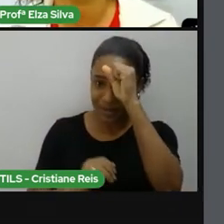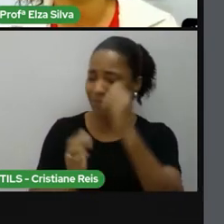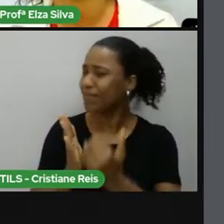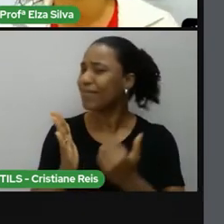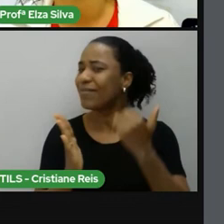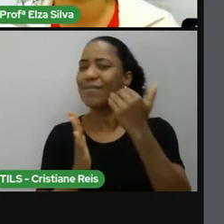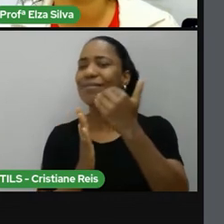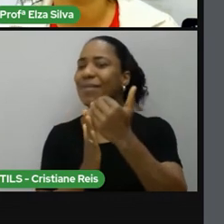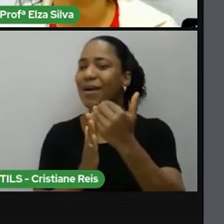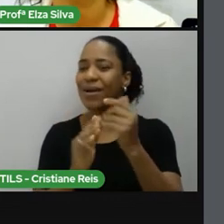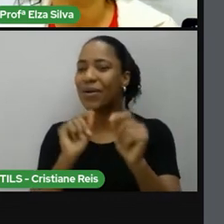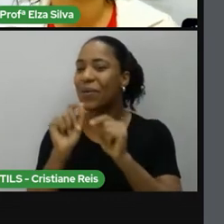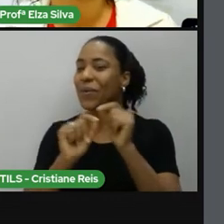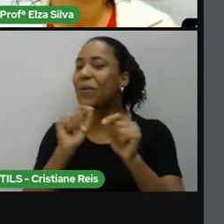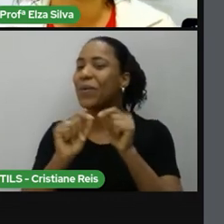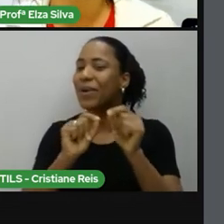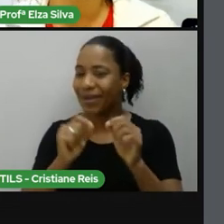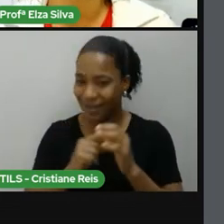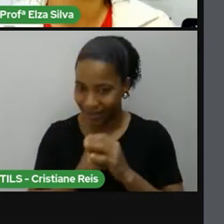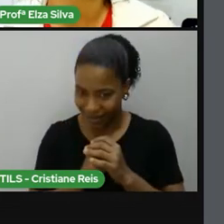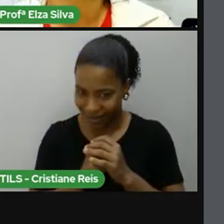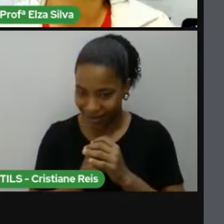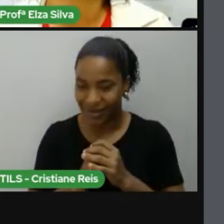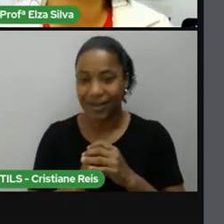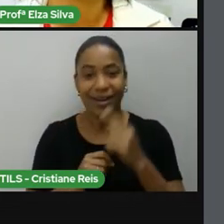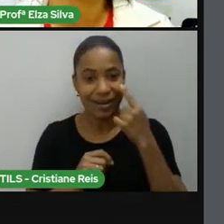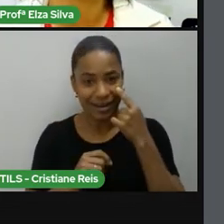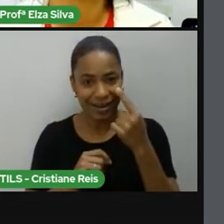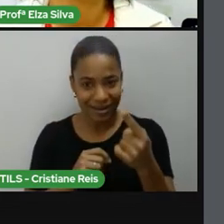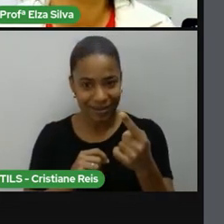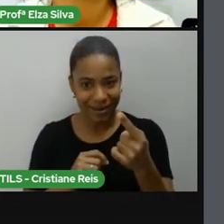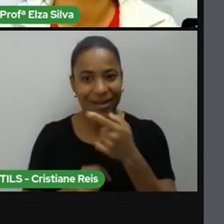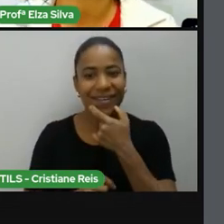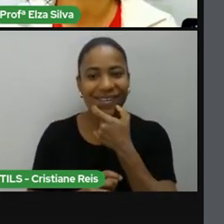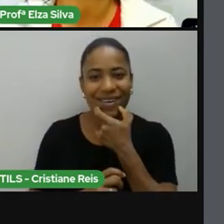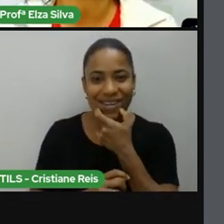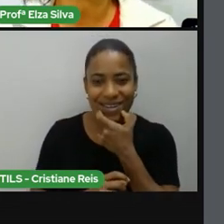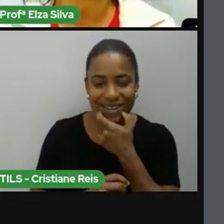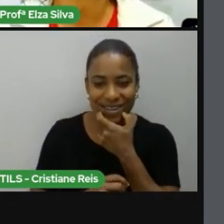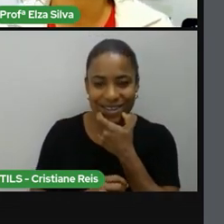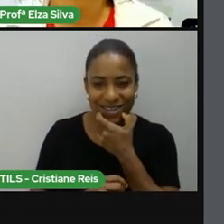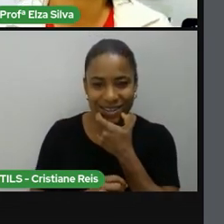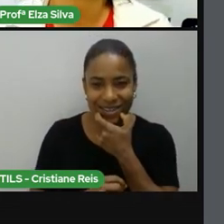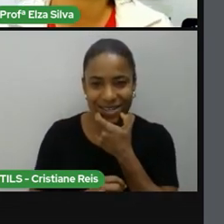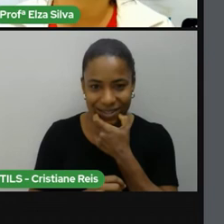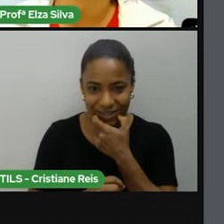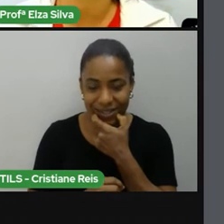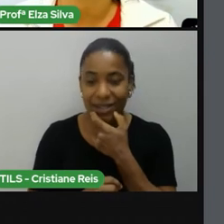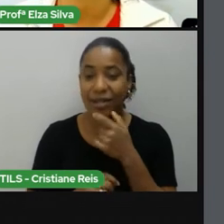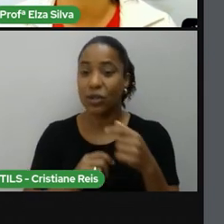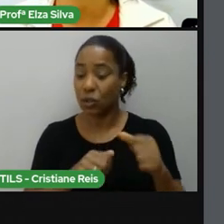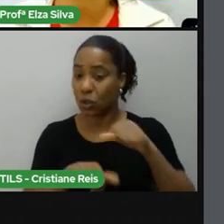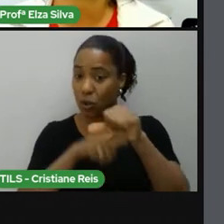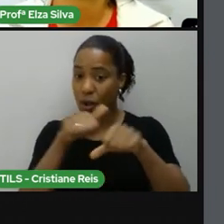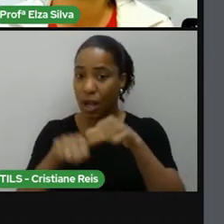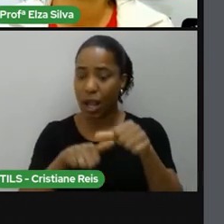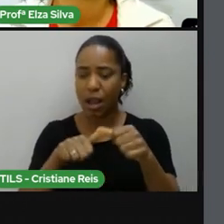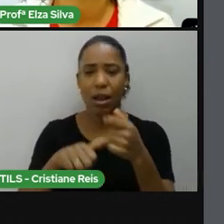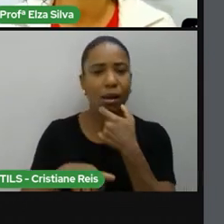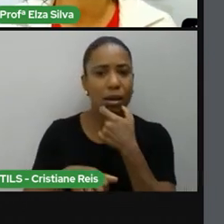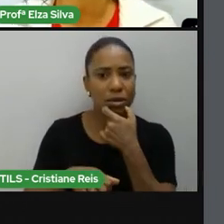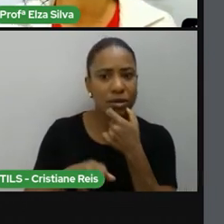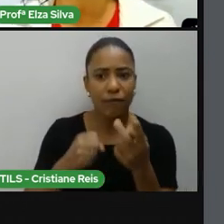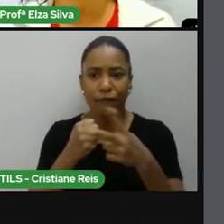passado do inglês. Simple, past tense. Para formarmos o passado dos verbos em inglês,